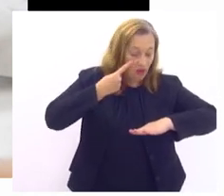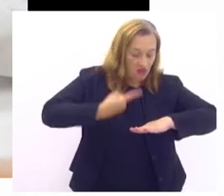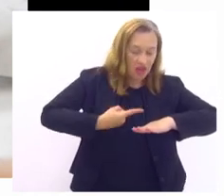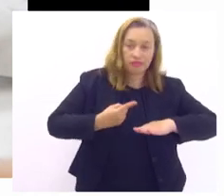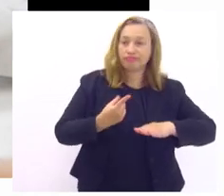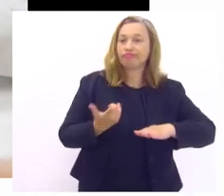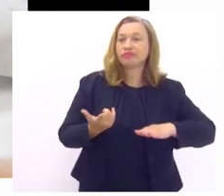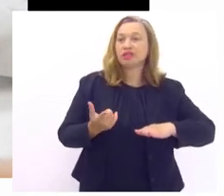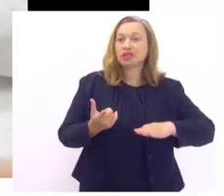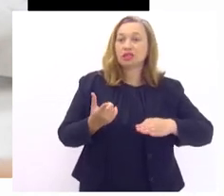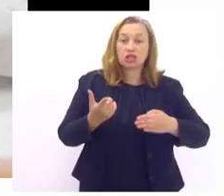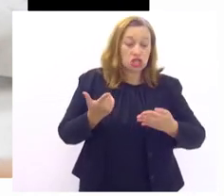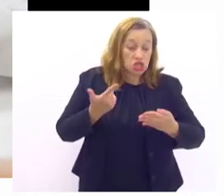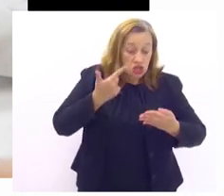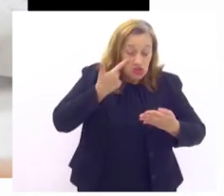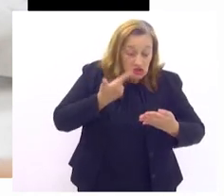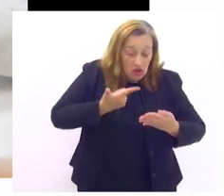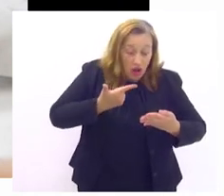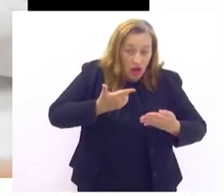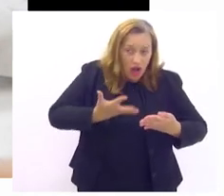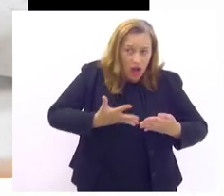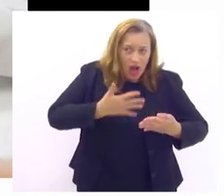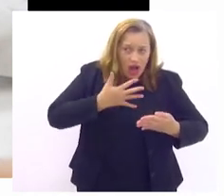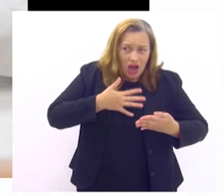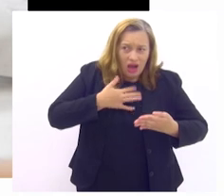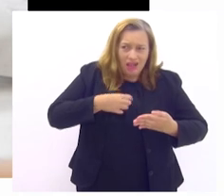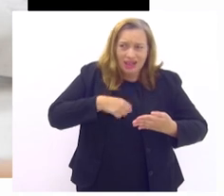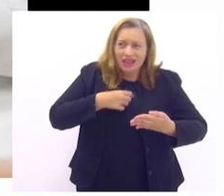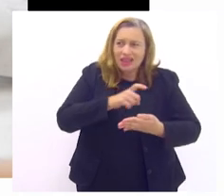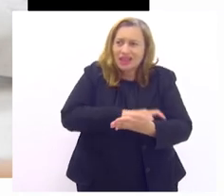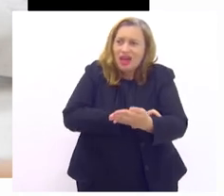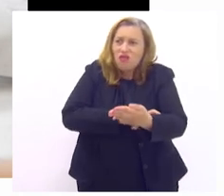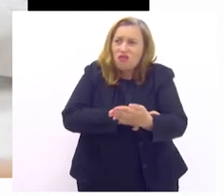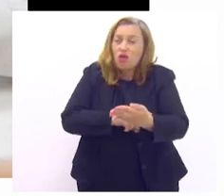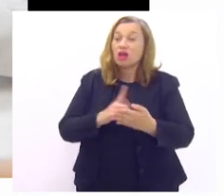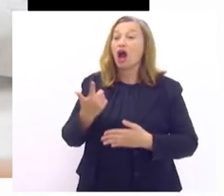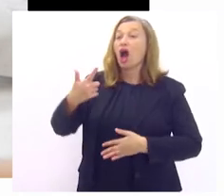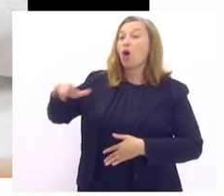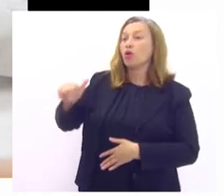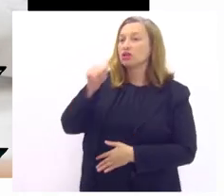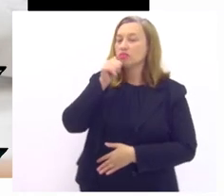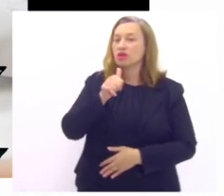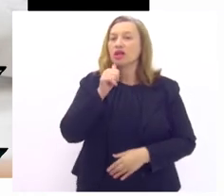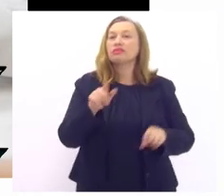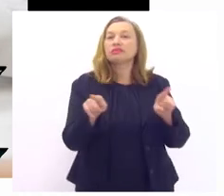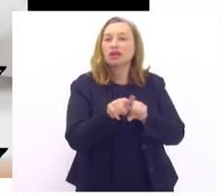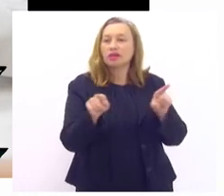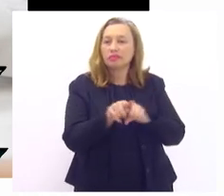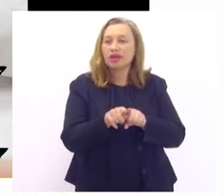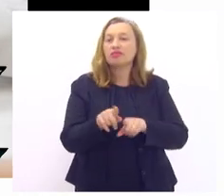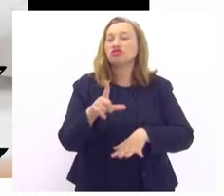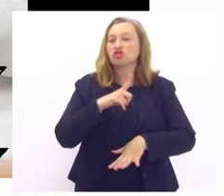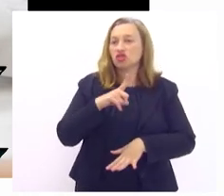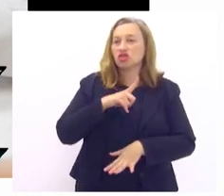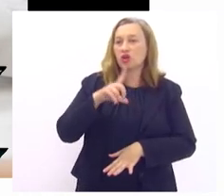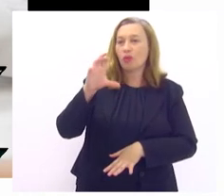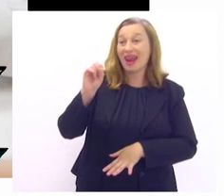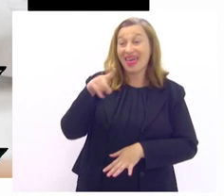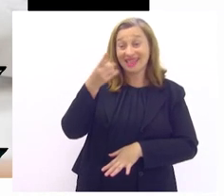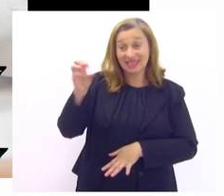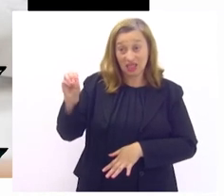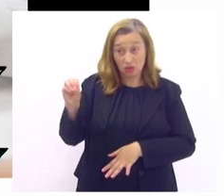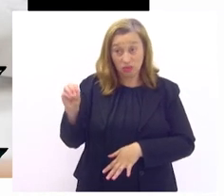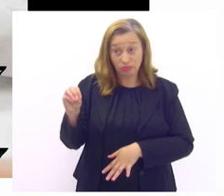de tão apavorada que ela ficou essa outra senhora ela também estava com uma lesão né